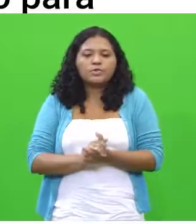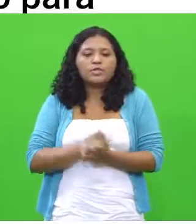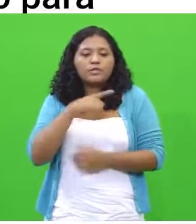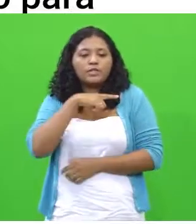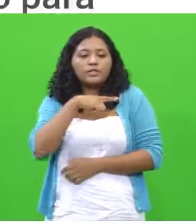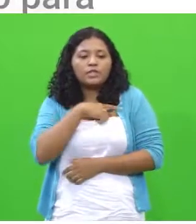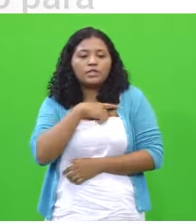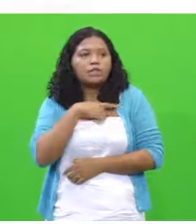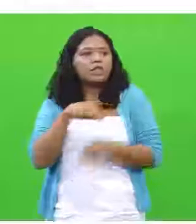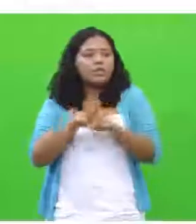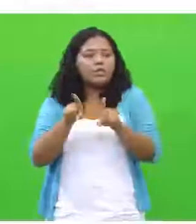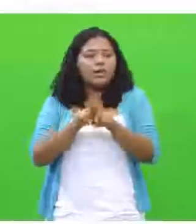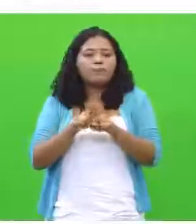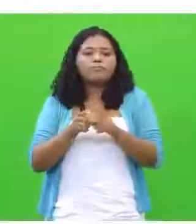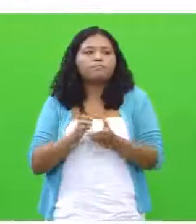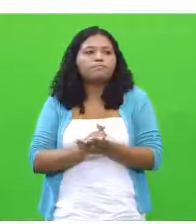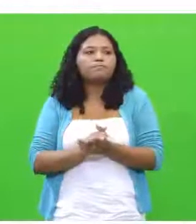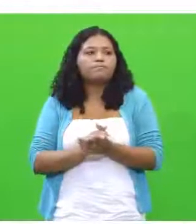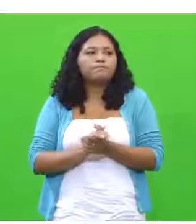ter na cartela